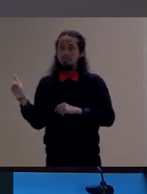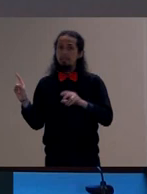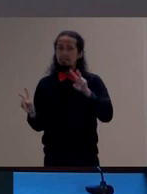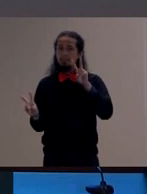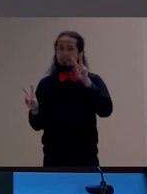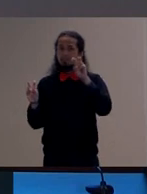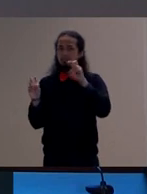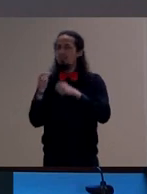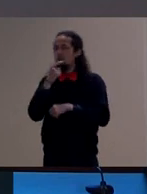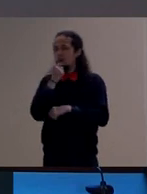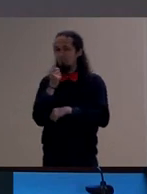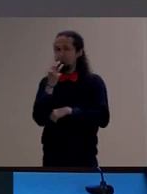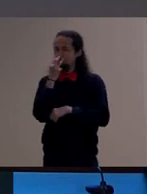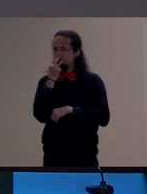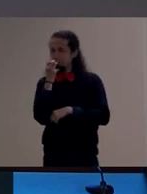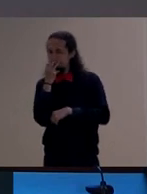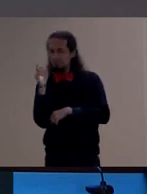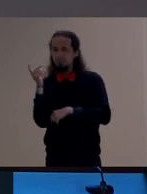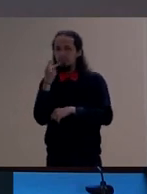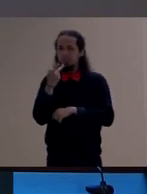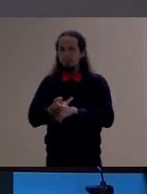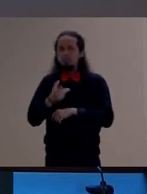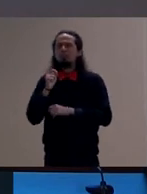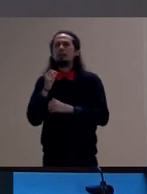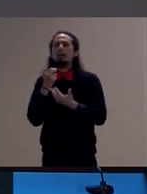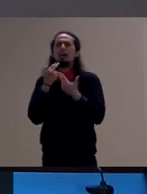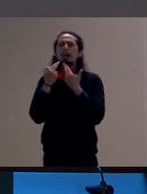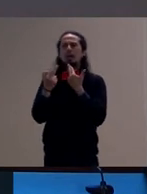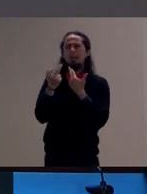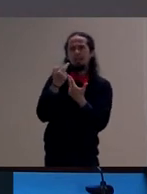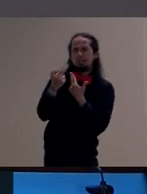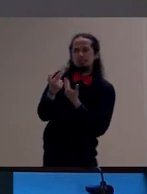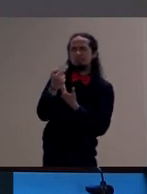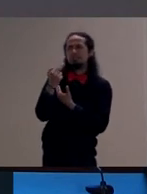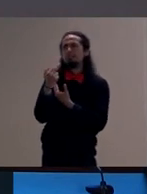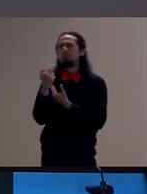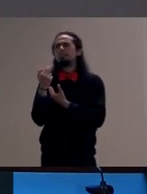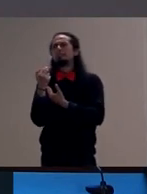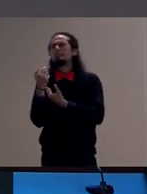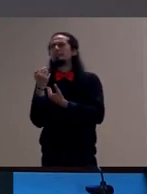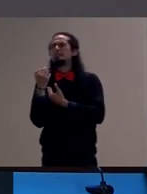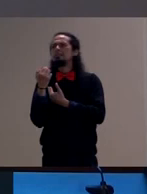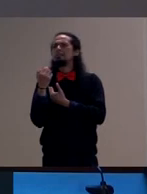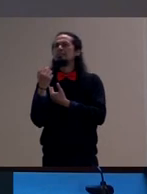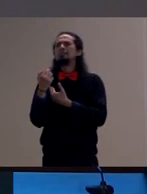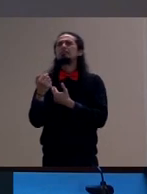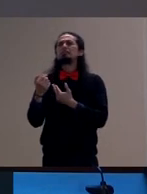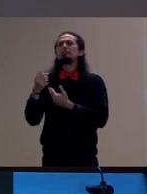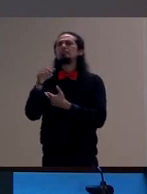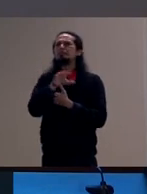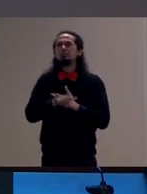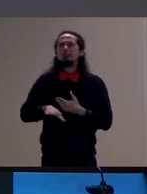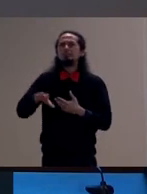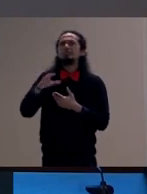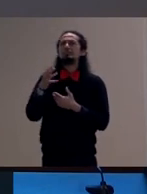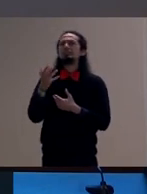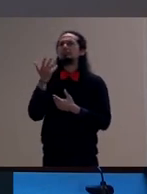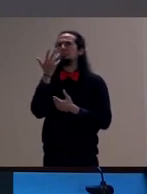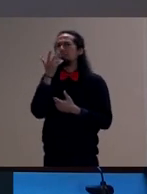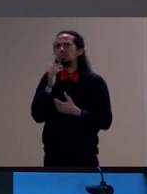mostra essa relação que é da criança que é de imersão completa na experiência olha